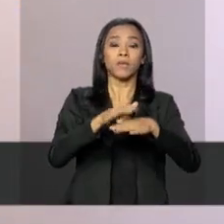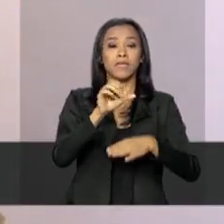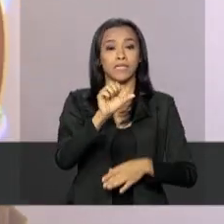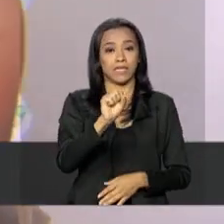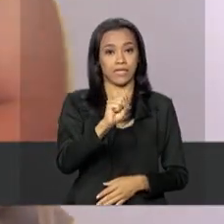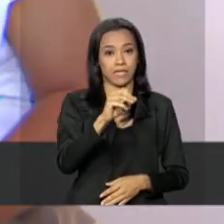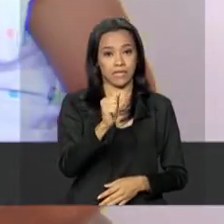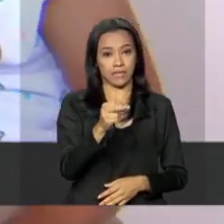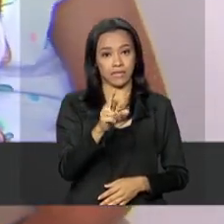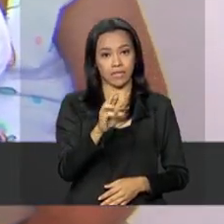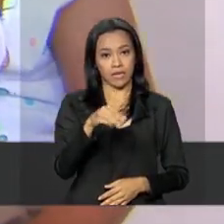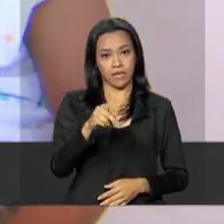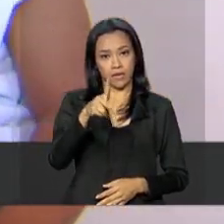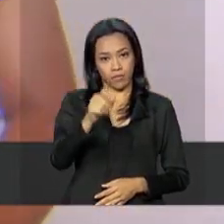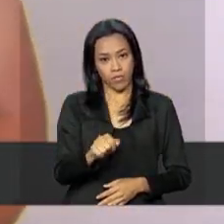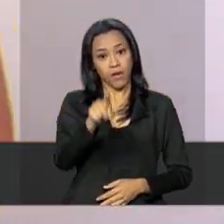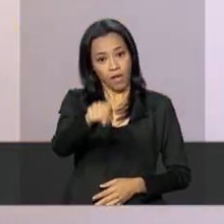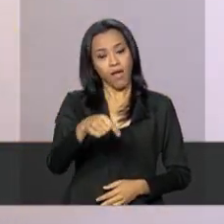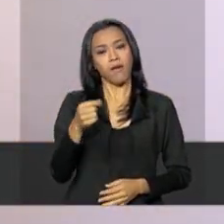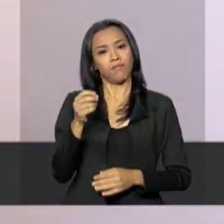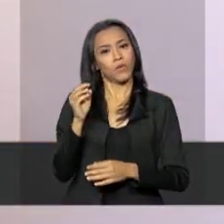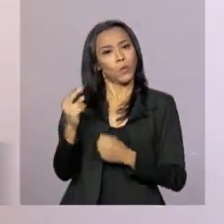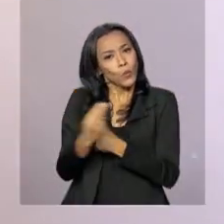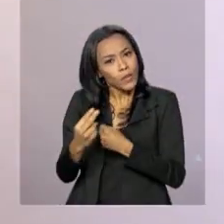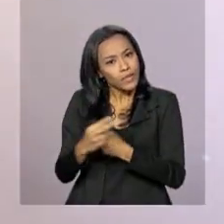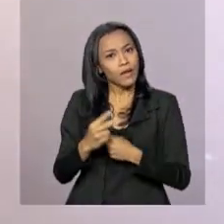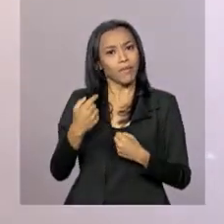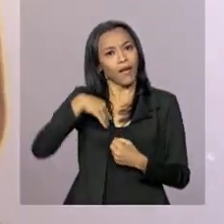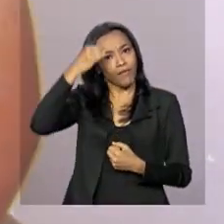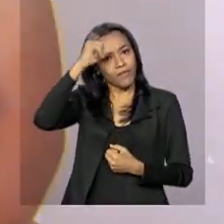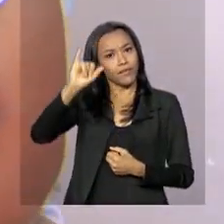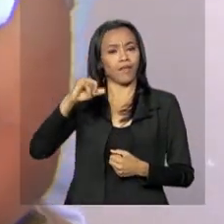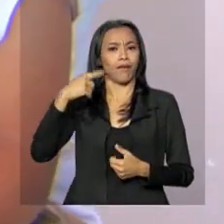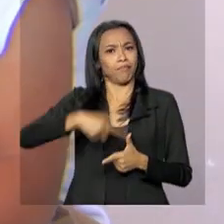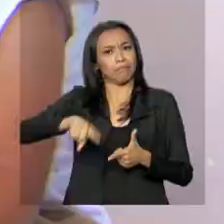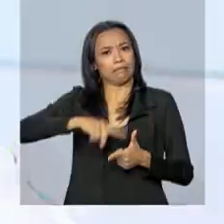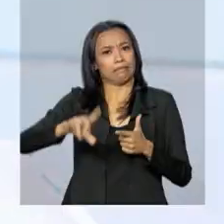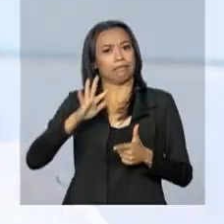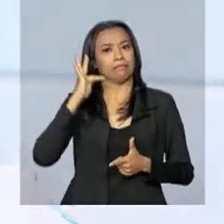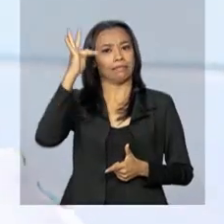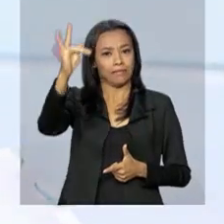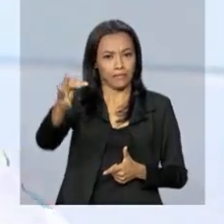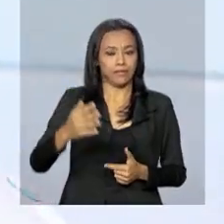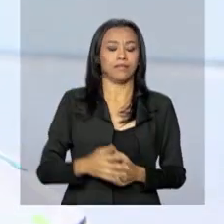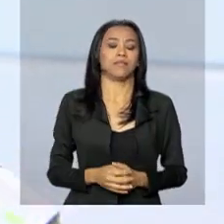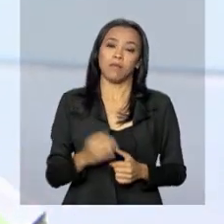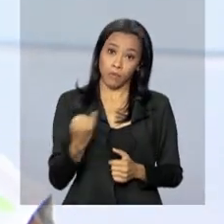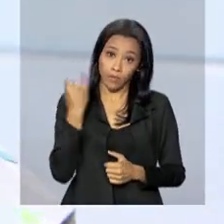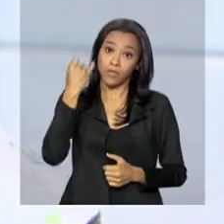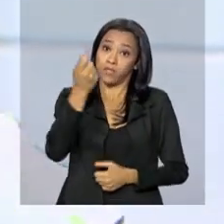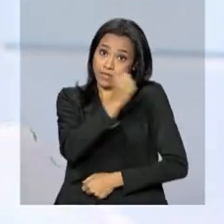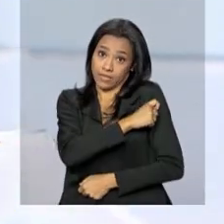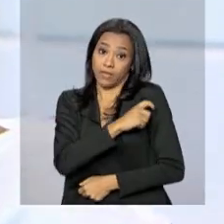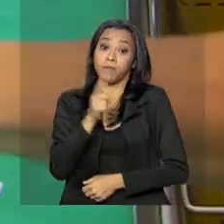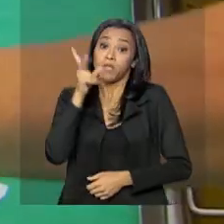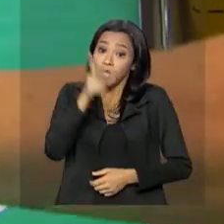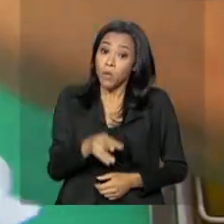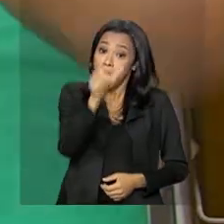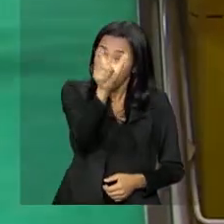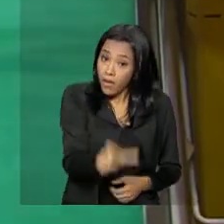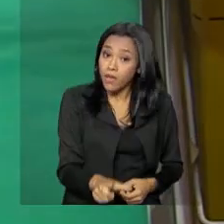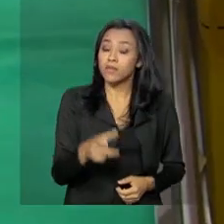ele não ficar doente, pra não dar trabalho pra gente mais tarde, então acho que a vacina é importante. Assim como Nicolas, em todo o país,